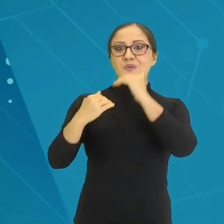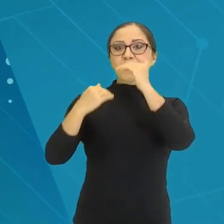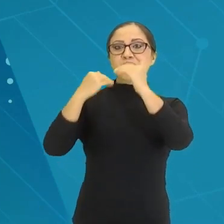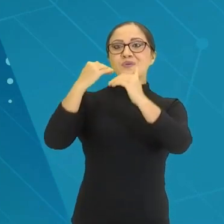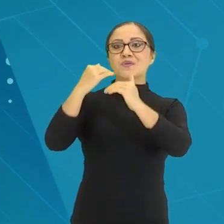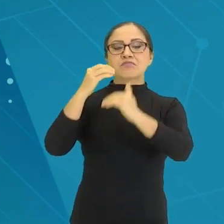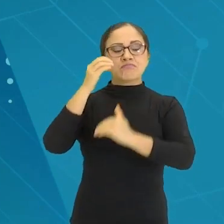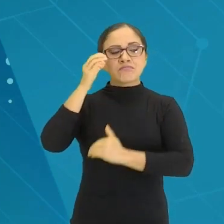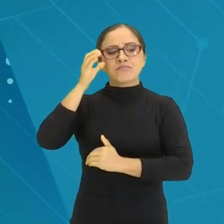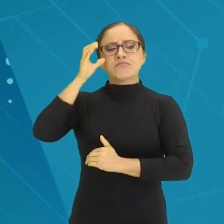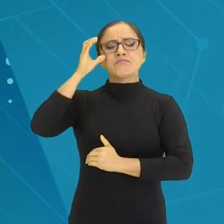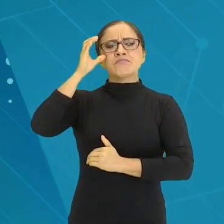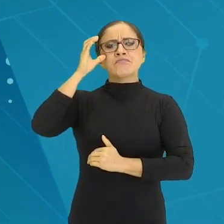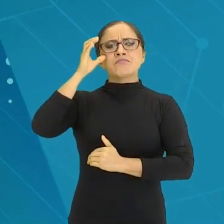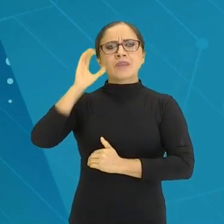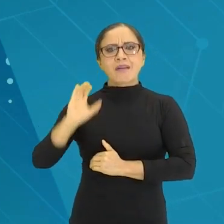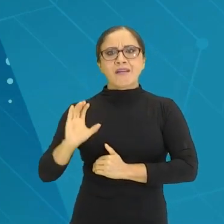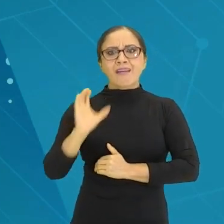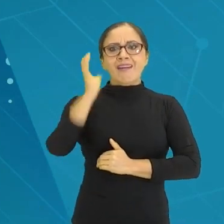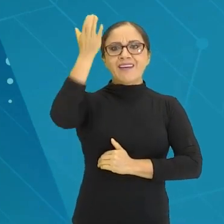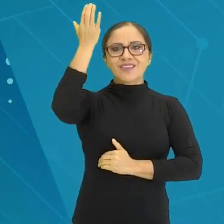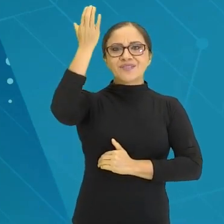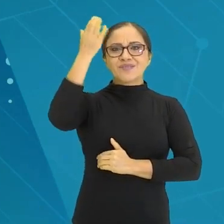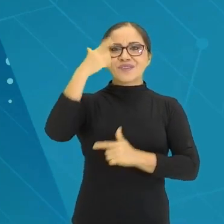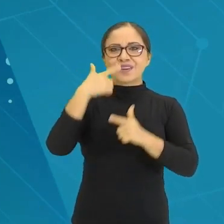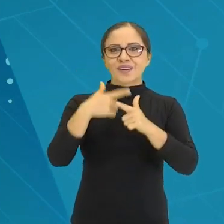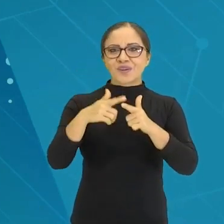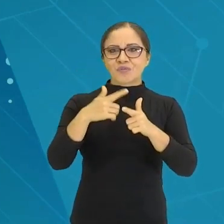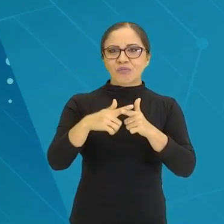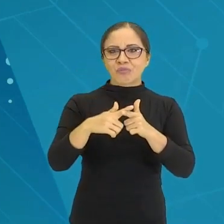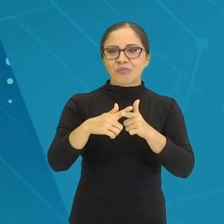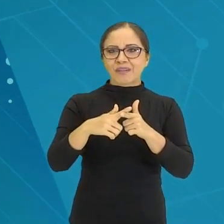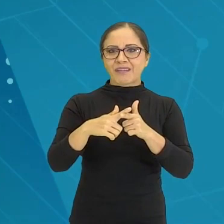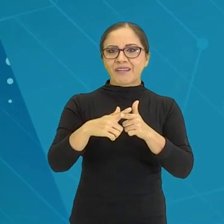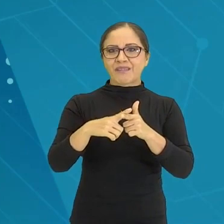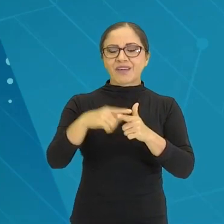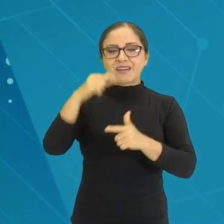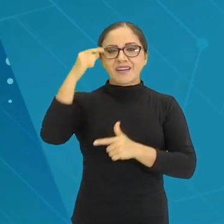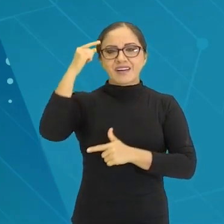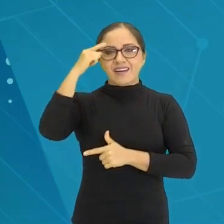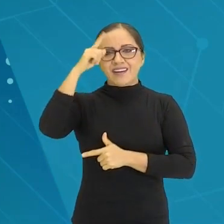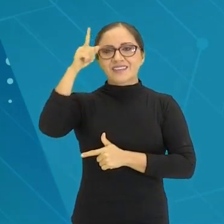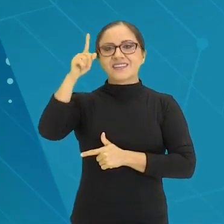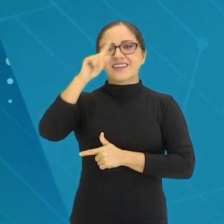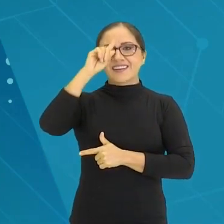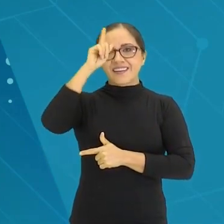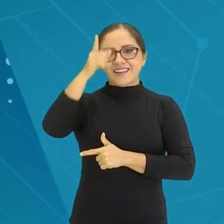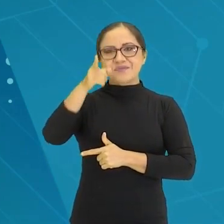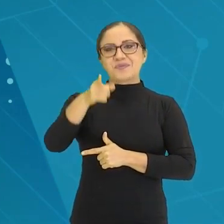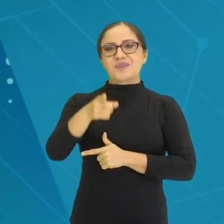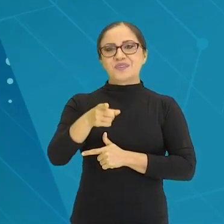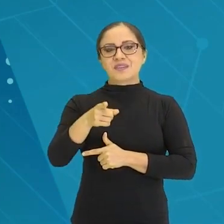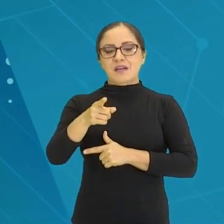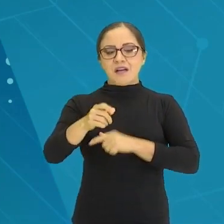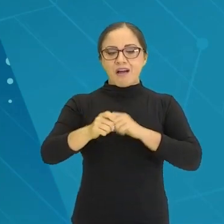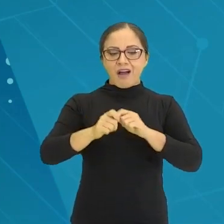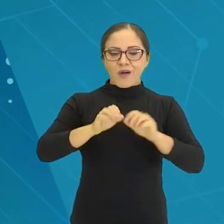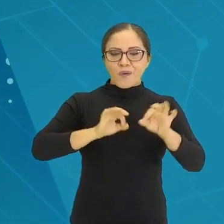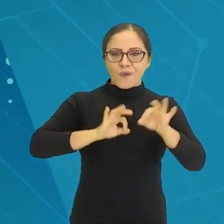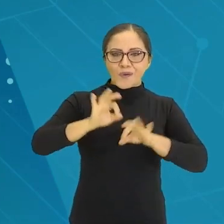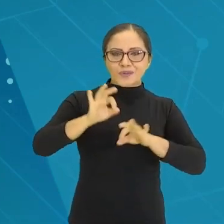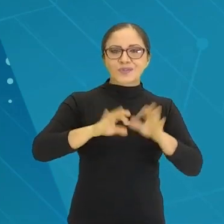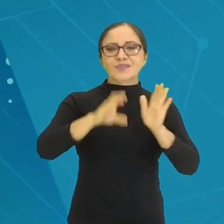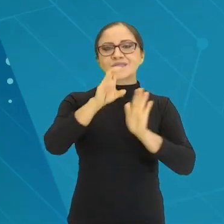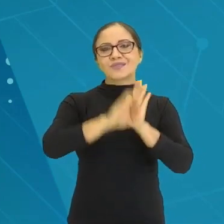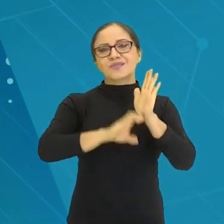contradição. Ele ajusta os seus argumentos. Esse ajuste é aí que está a construção do conceito, do conhecimento,